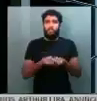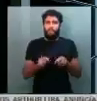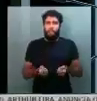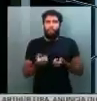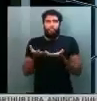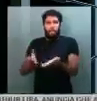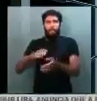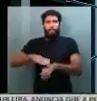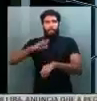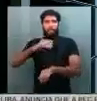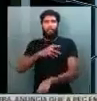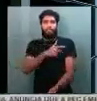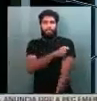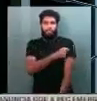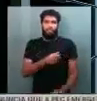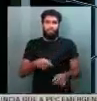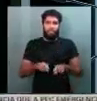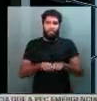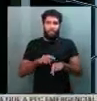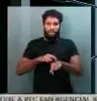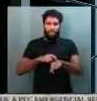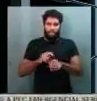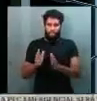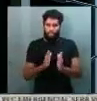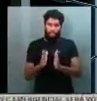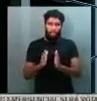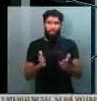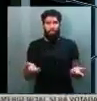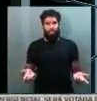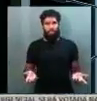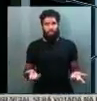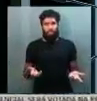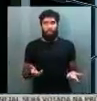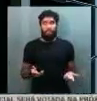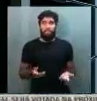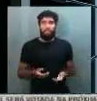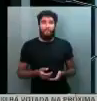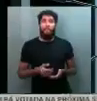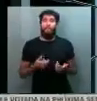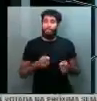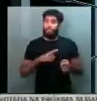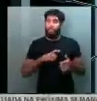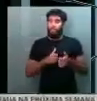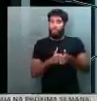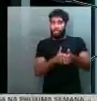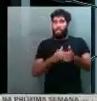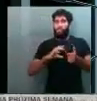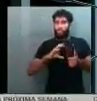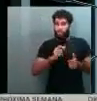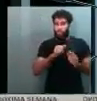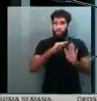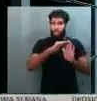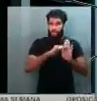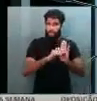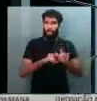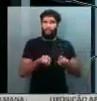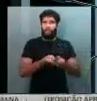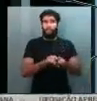mais doses no mais curto prazo, desde que seja seguido todo o regulamento sanitário e o marco legal.